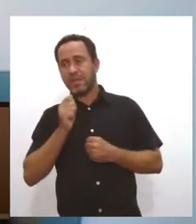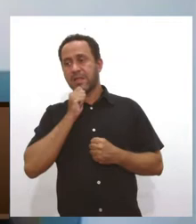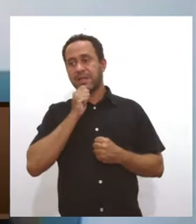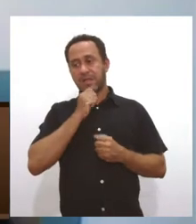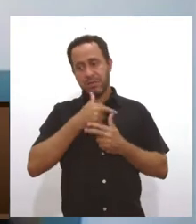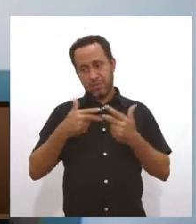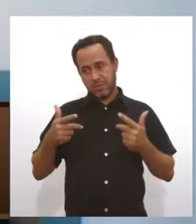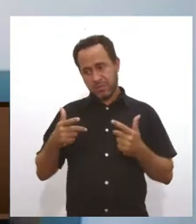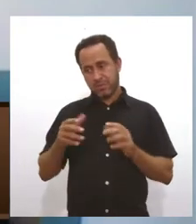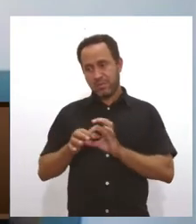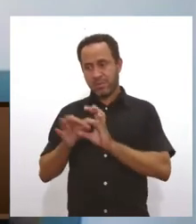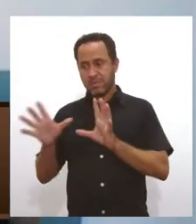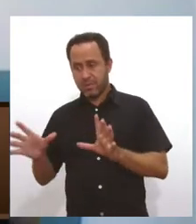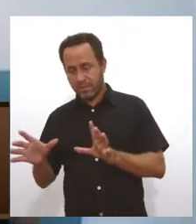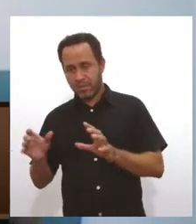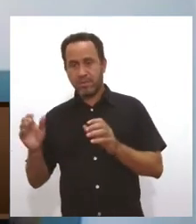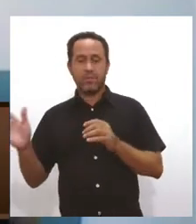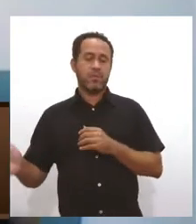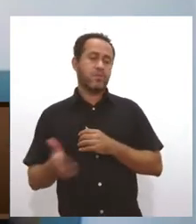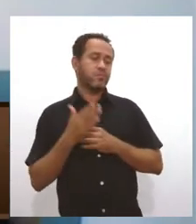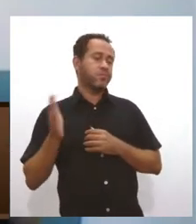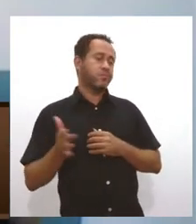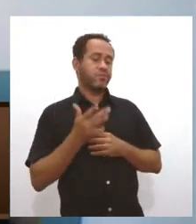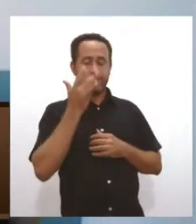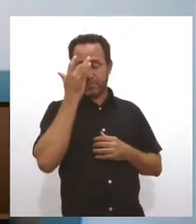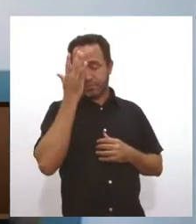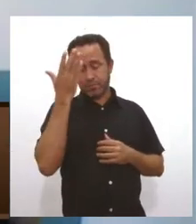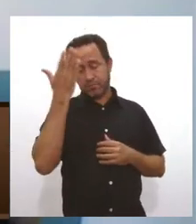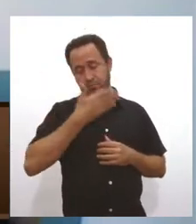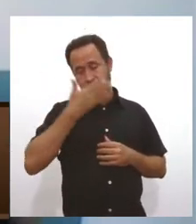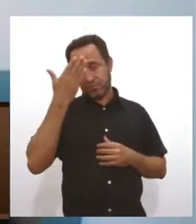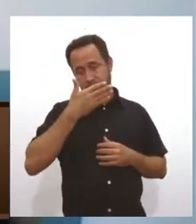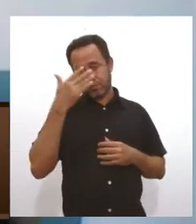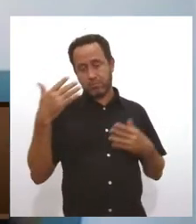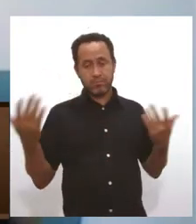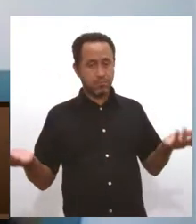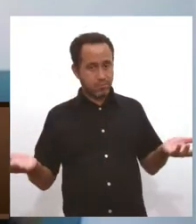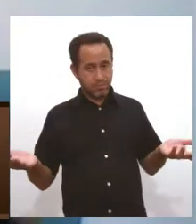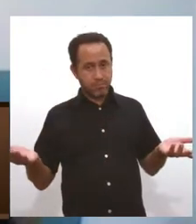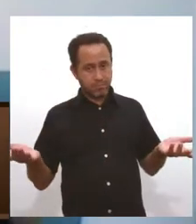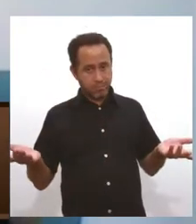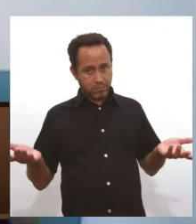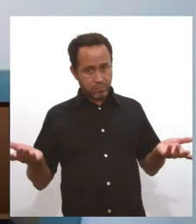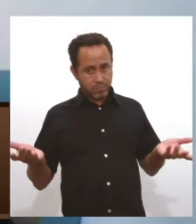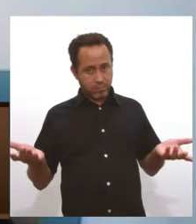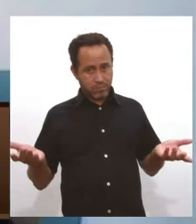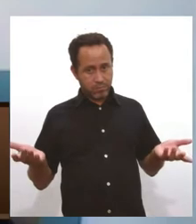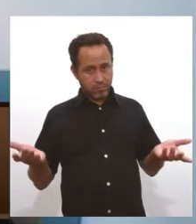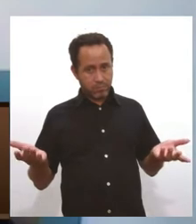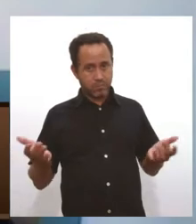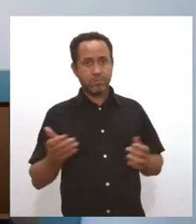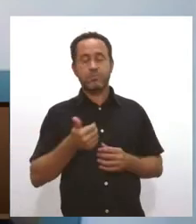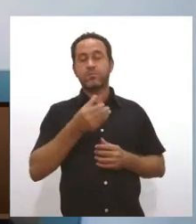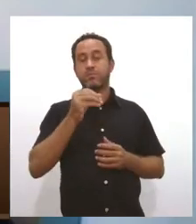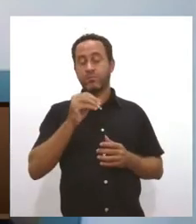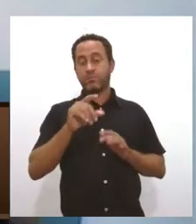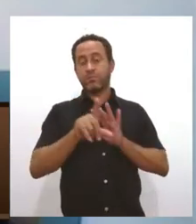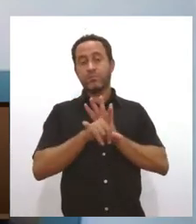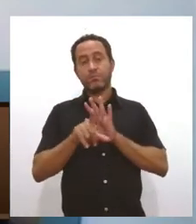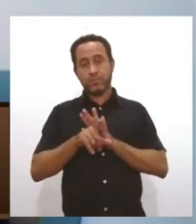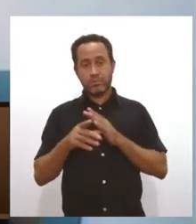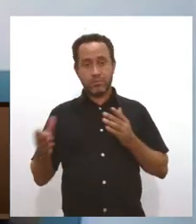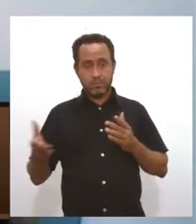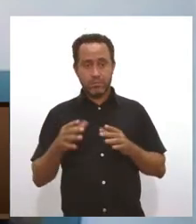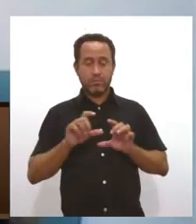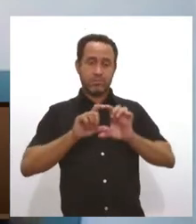licenciadas poderão estar passando de forma despercebida, né? E aí entrou esse velho jargão aí que foi uma frase